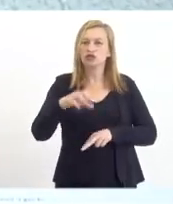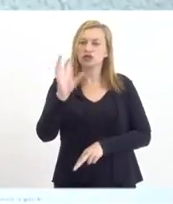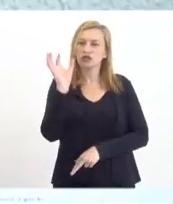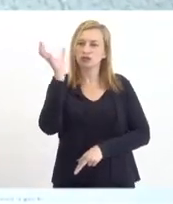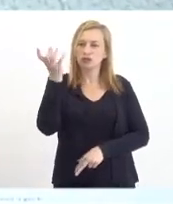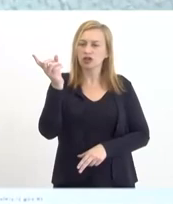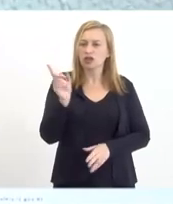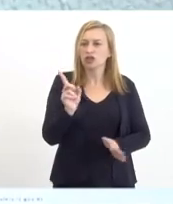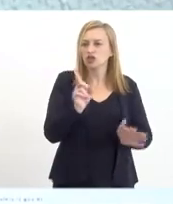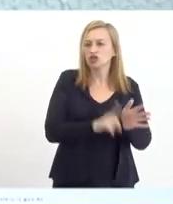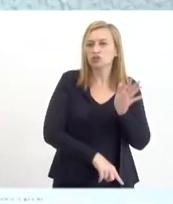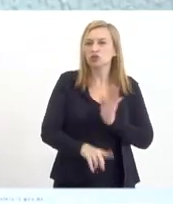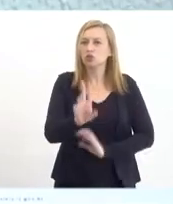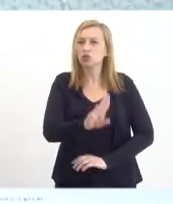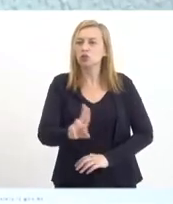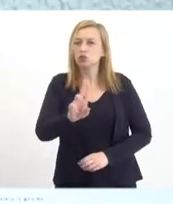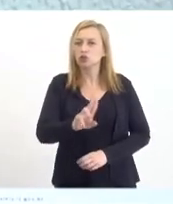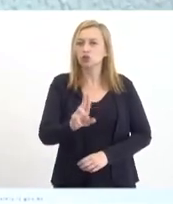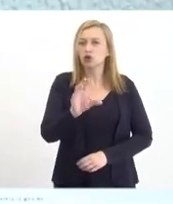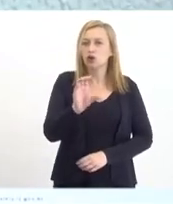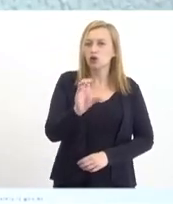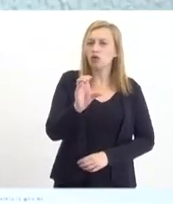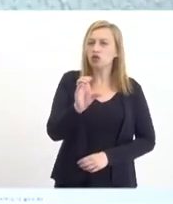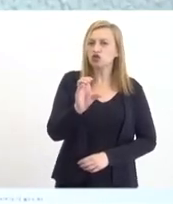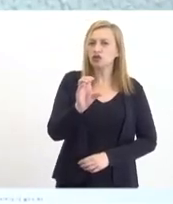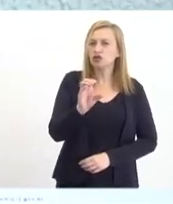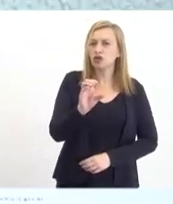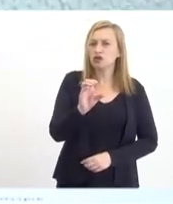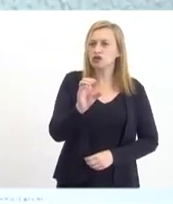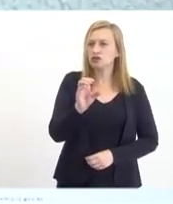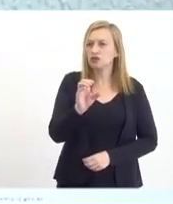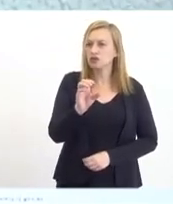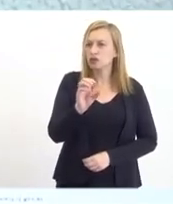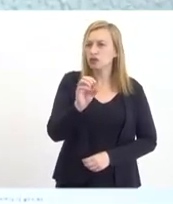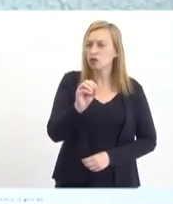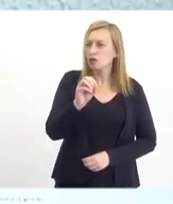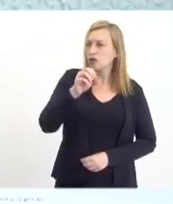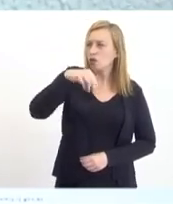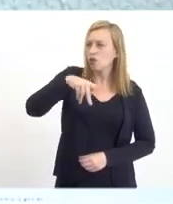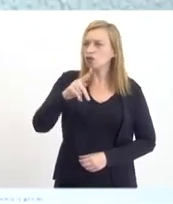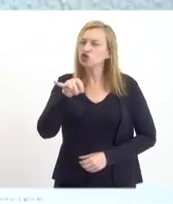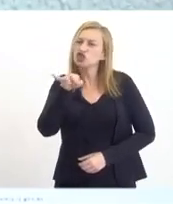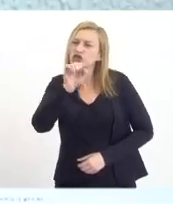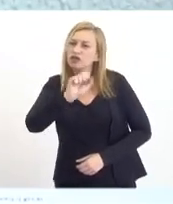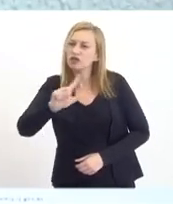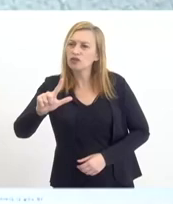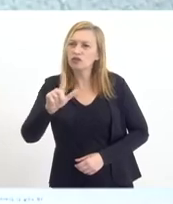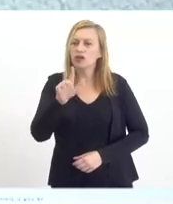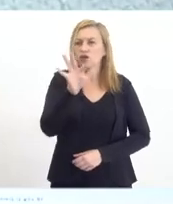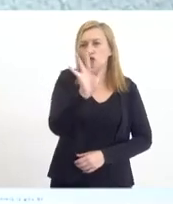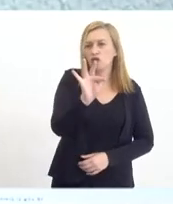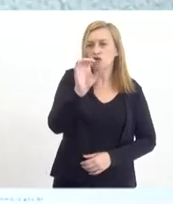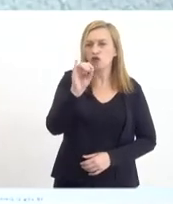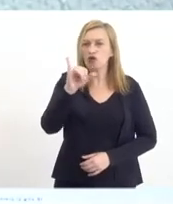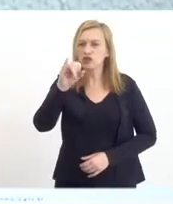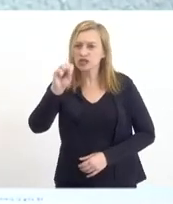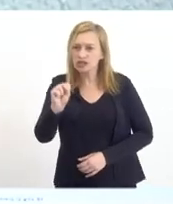reduzindo o seu consumo de combustíveis fósseis, o fato que um dia a riqueza do petróleo vai acabar